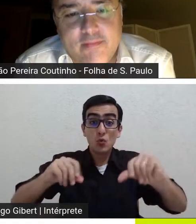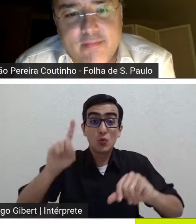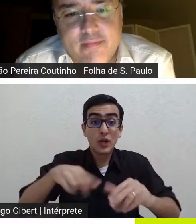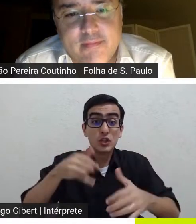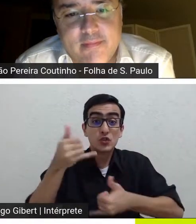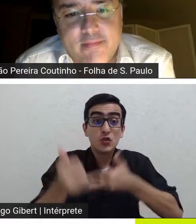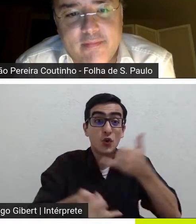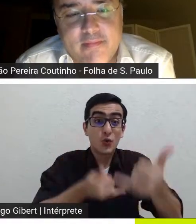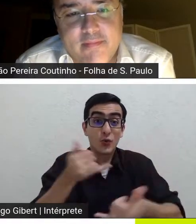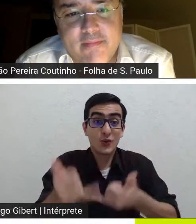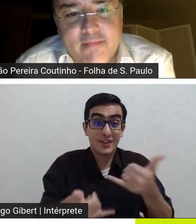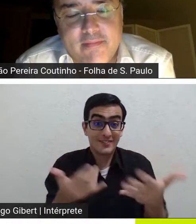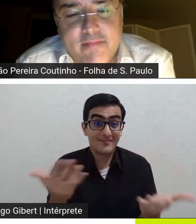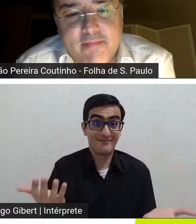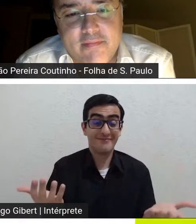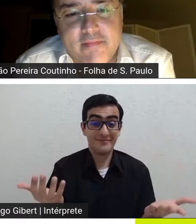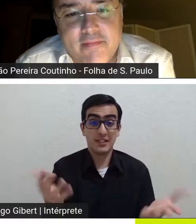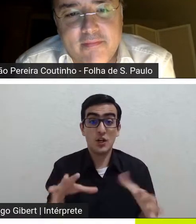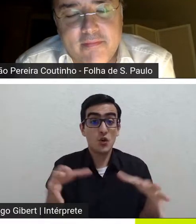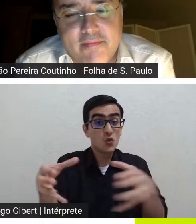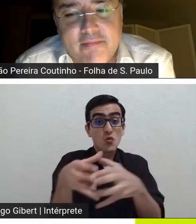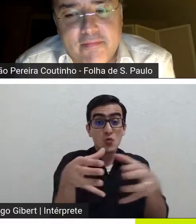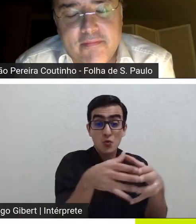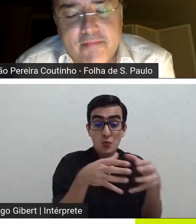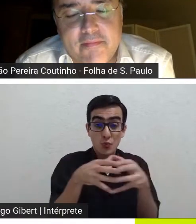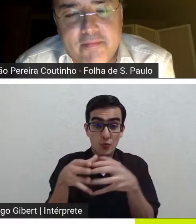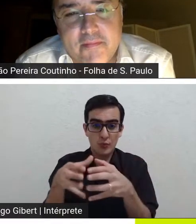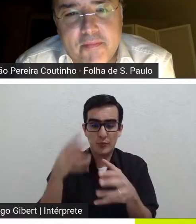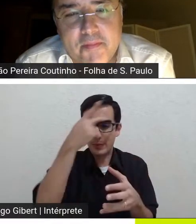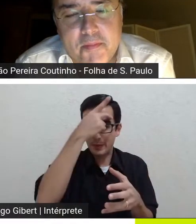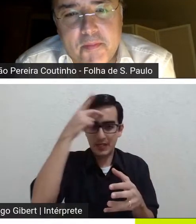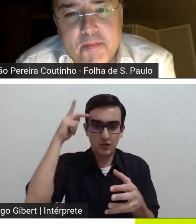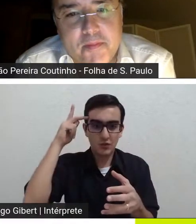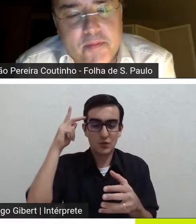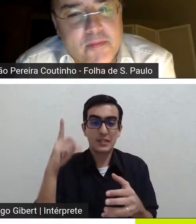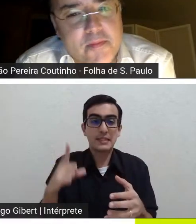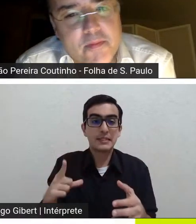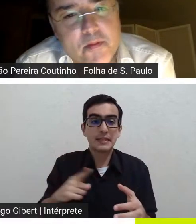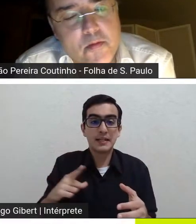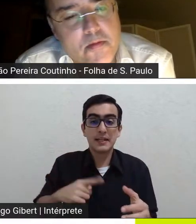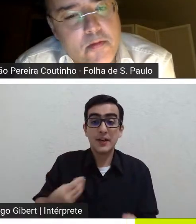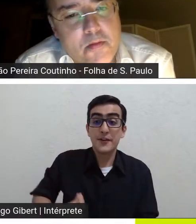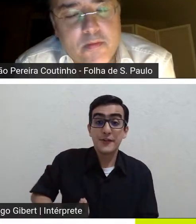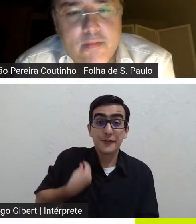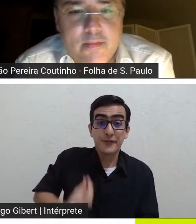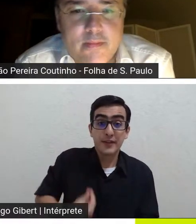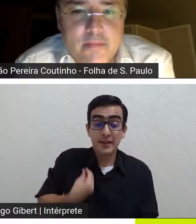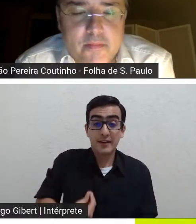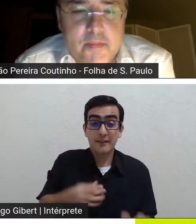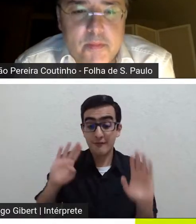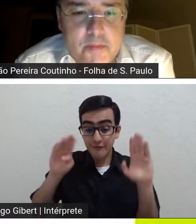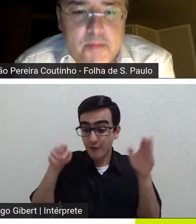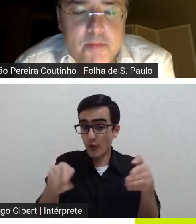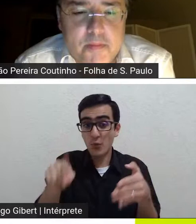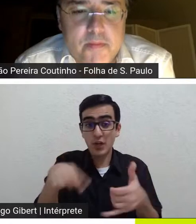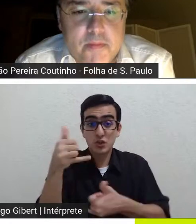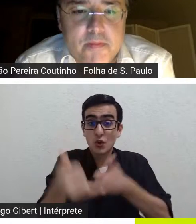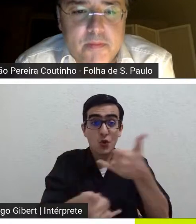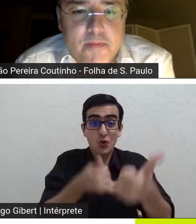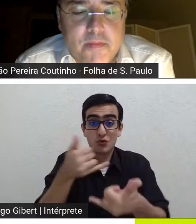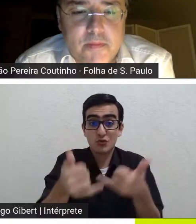não é é um grupo de pessoas que eles vivem do jogo né